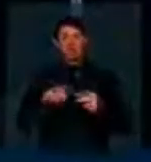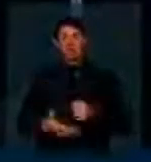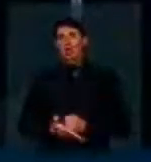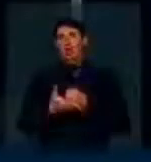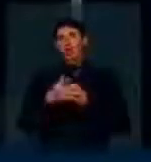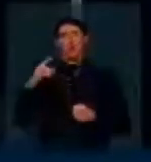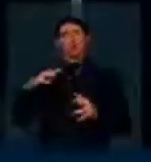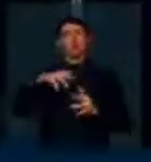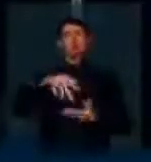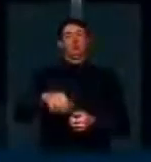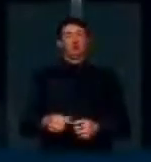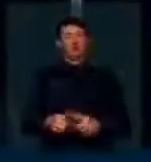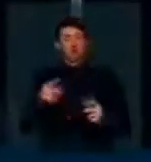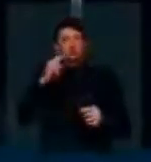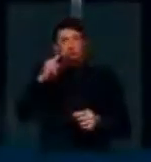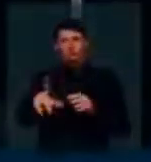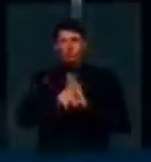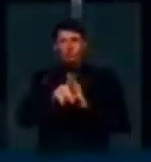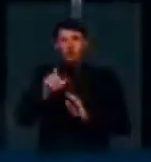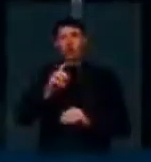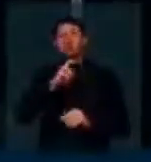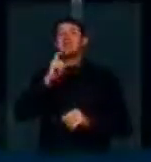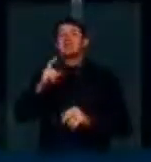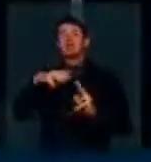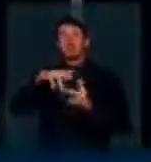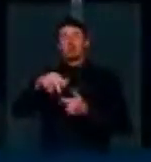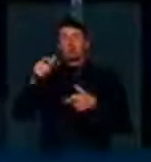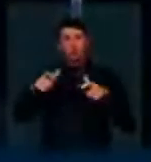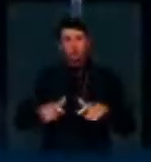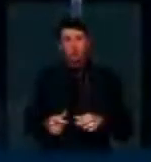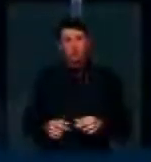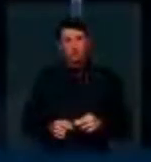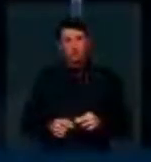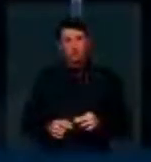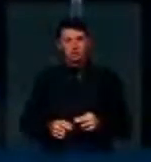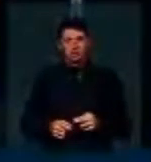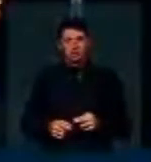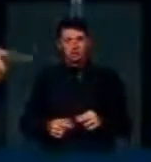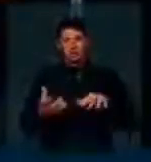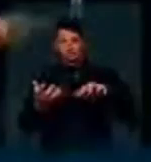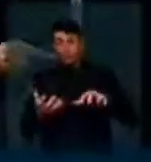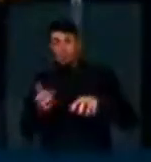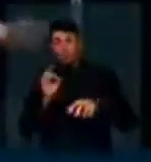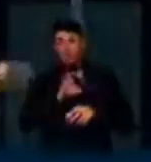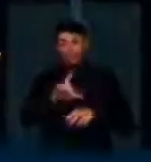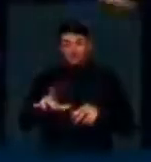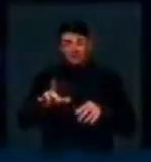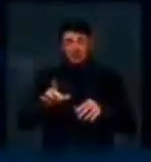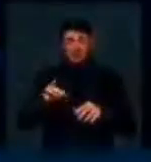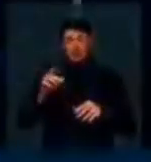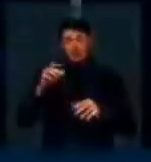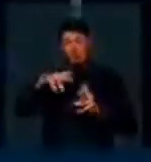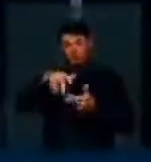mundo, mas eu não vejo uma legislação dessa em nenhum lugar do mundo. Os parlamentos das pessoas do mundo que apoiam esse